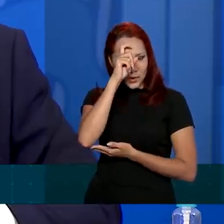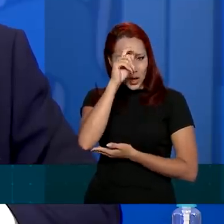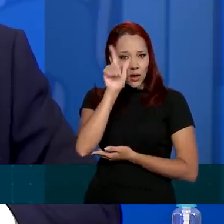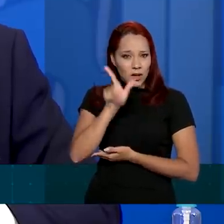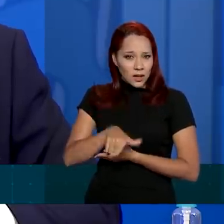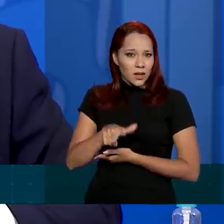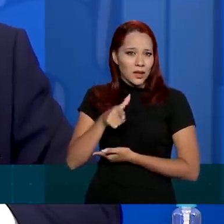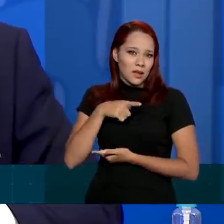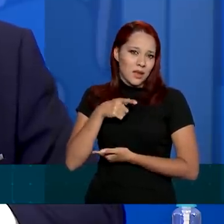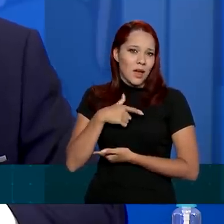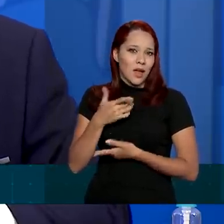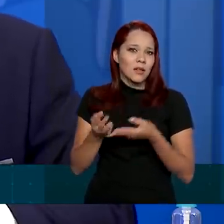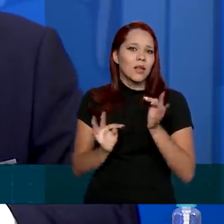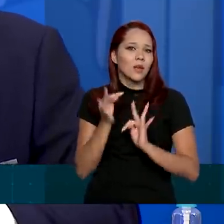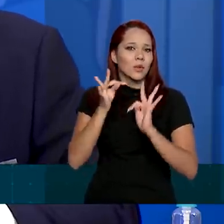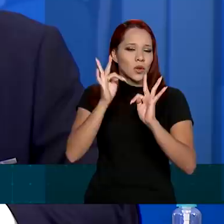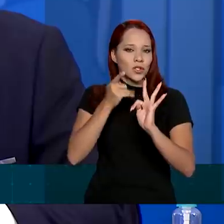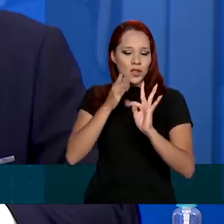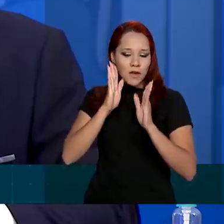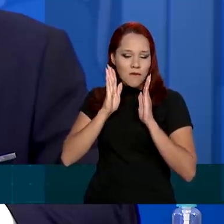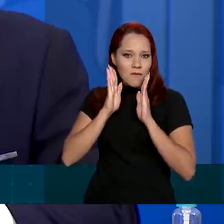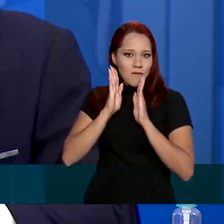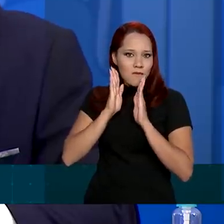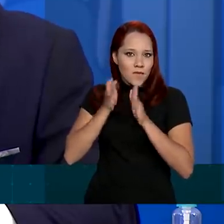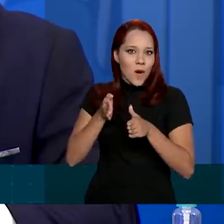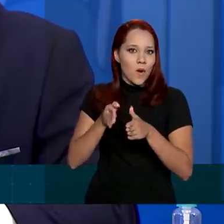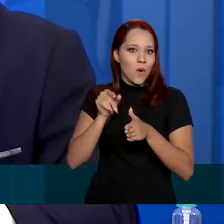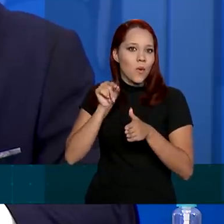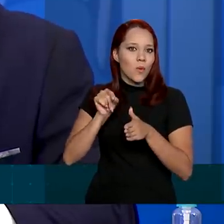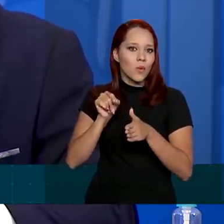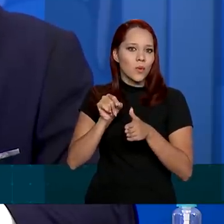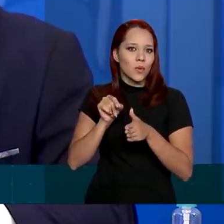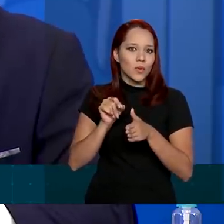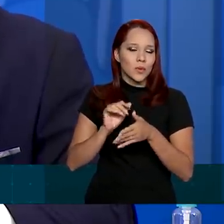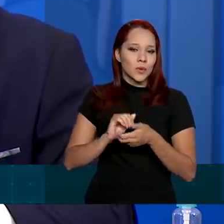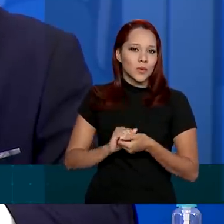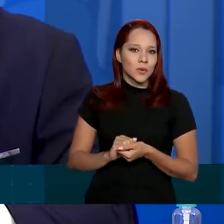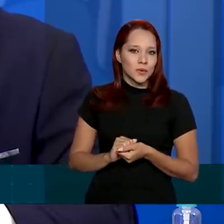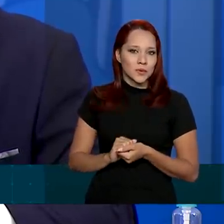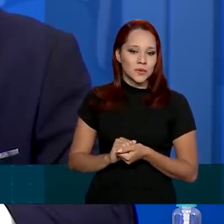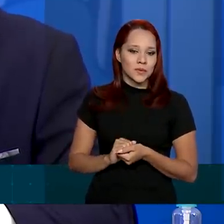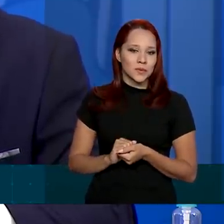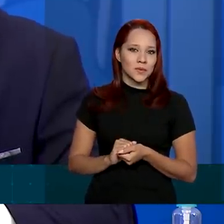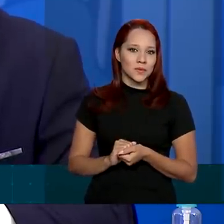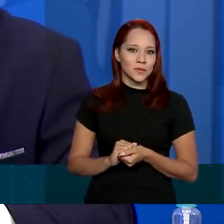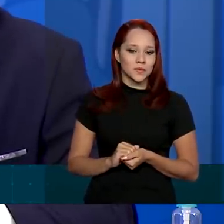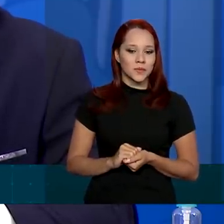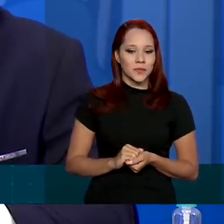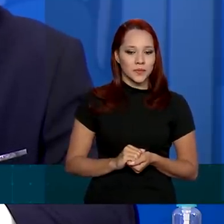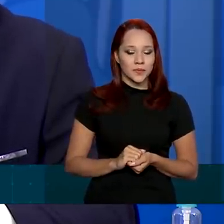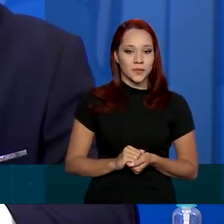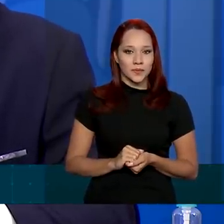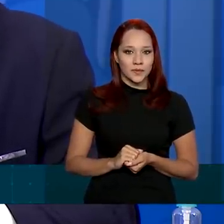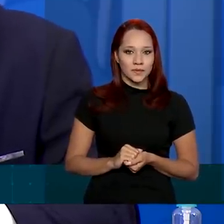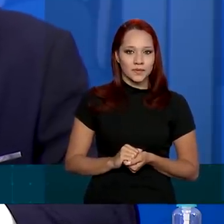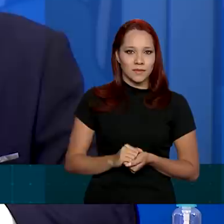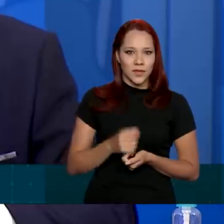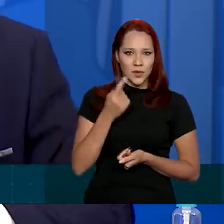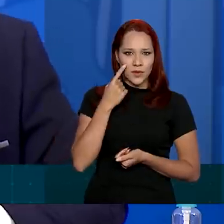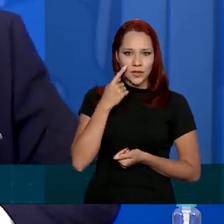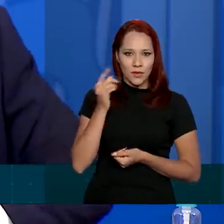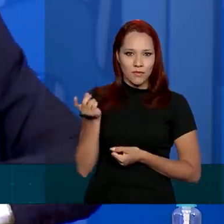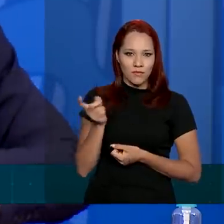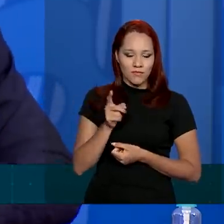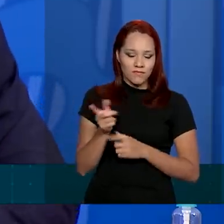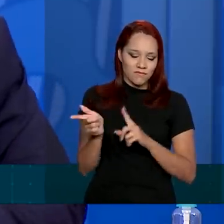inteligência artificial focada, pode parar, volta naquela inicial